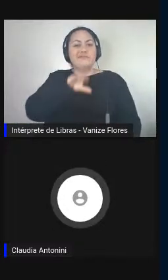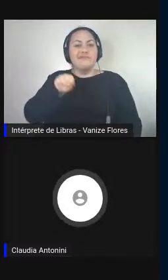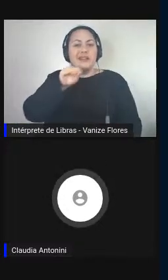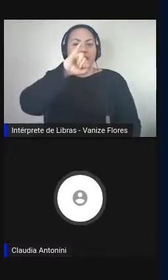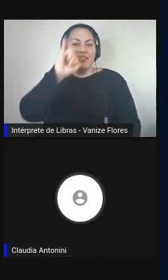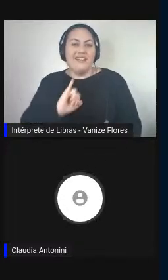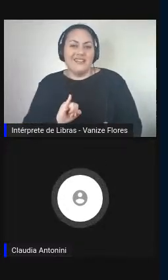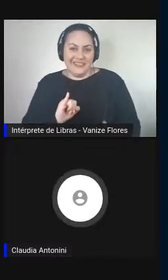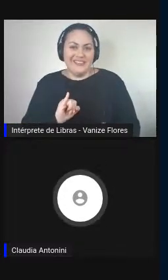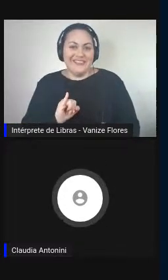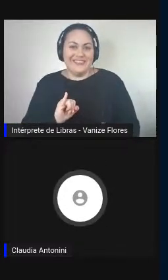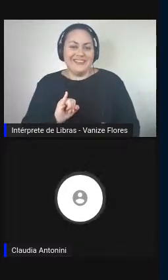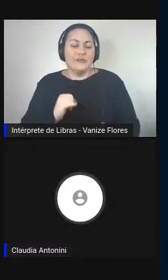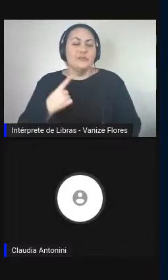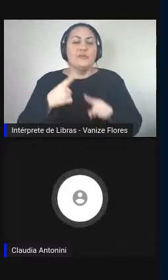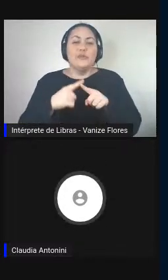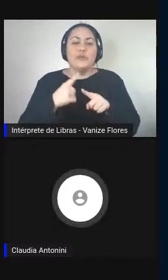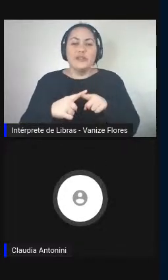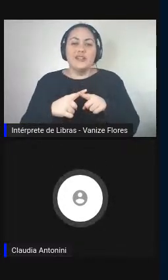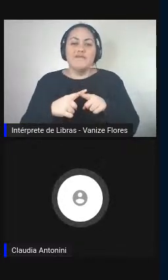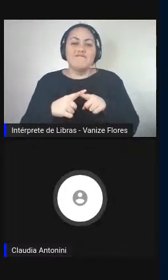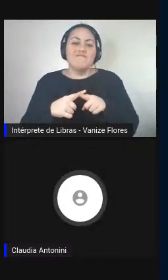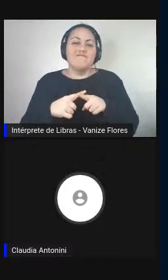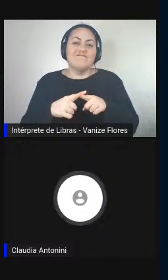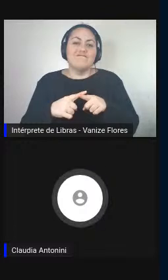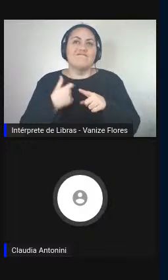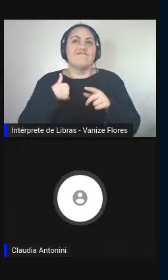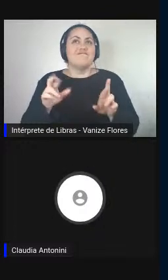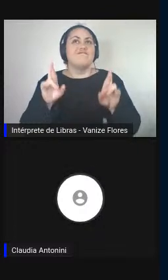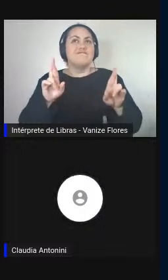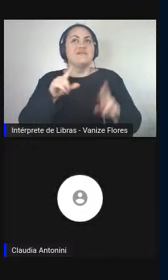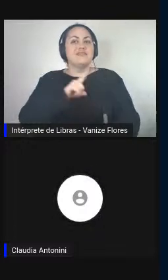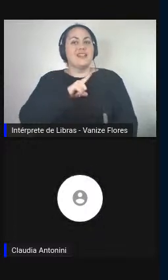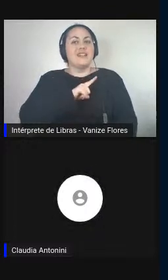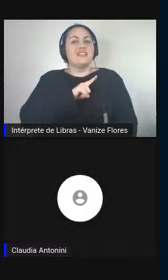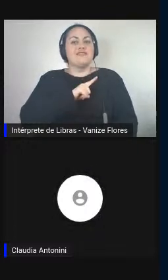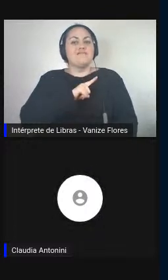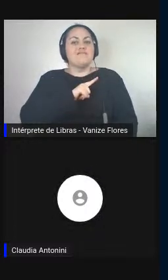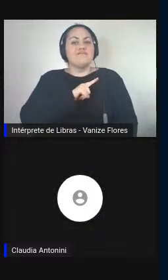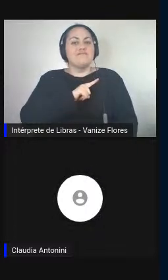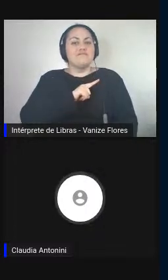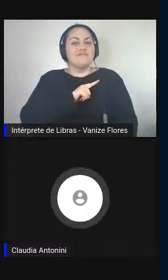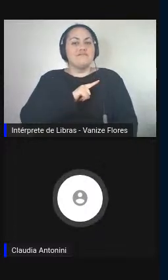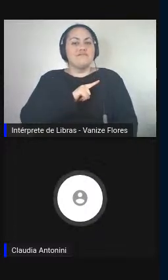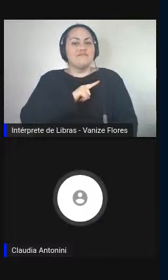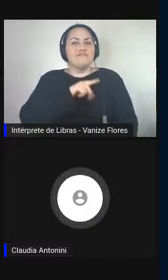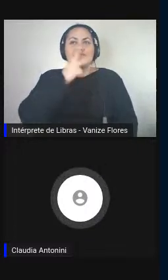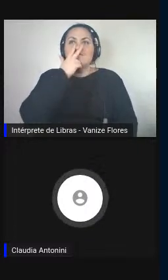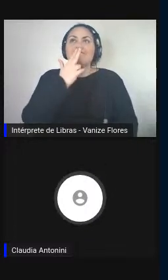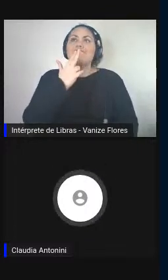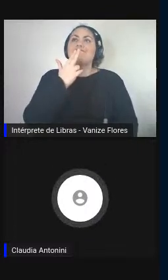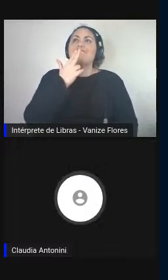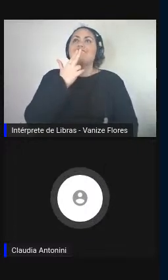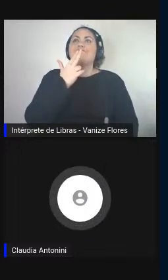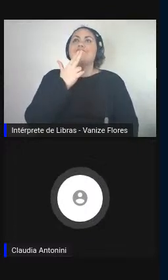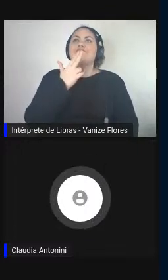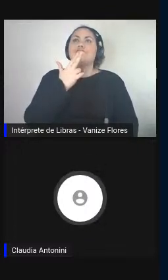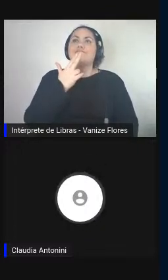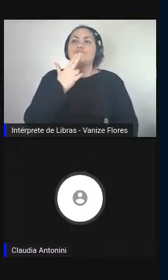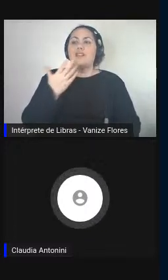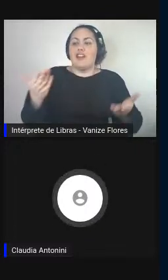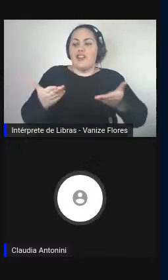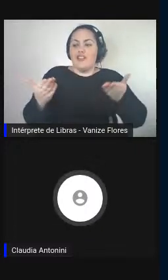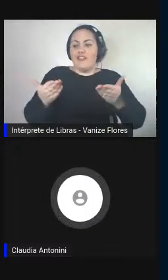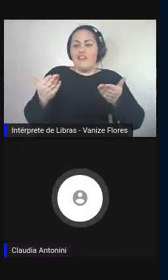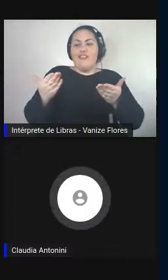Acho realmente que seja uma iniciativa muito importante, que não